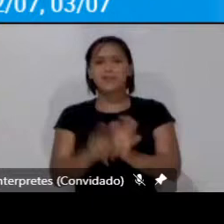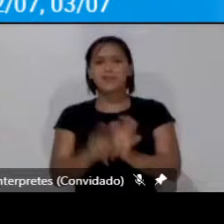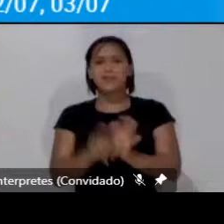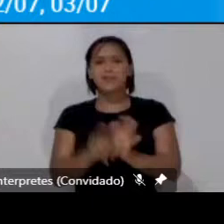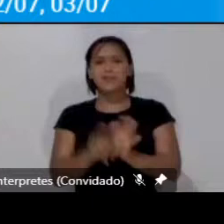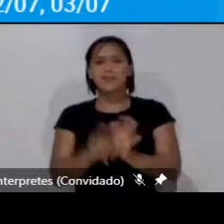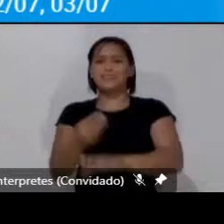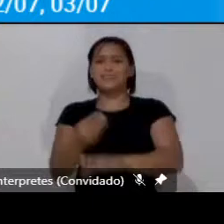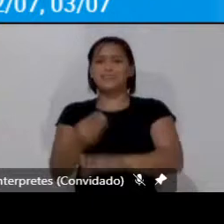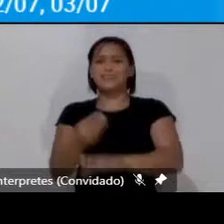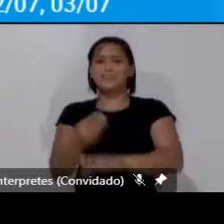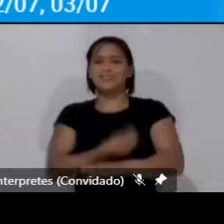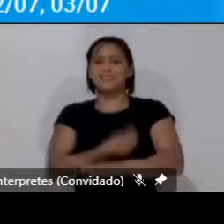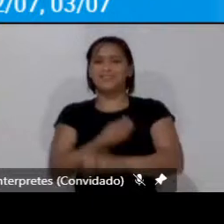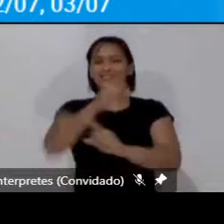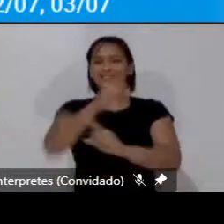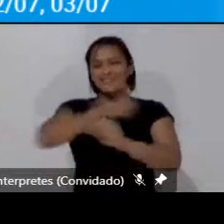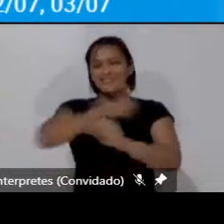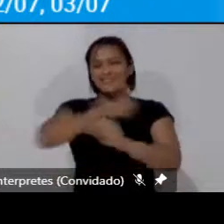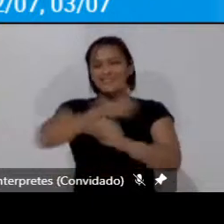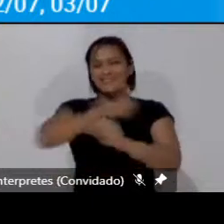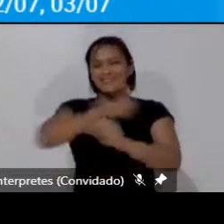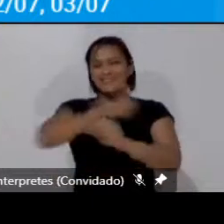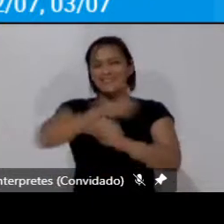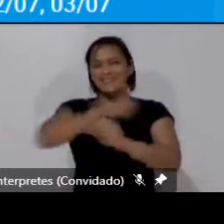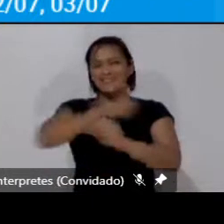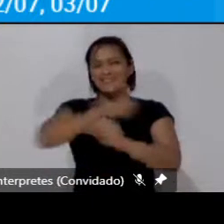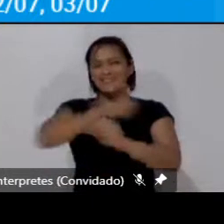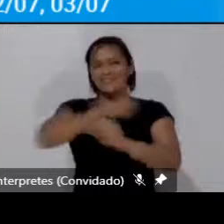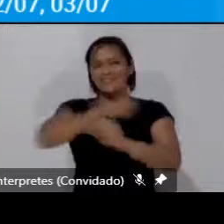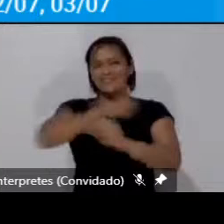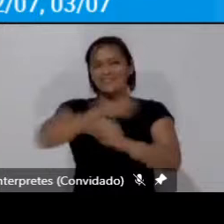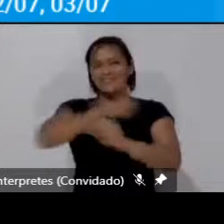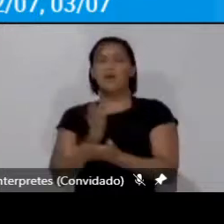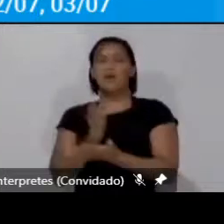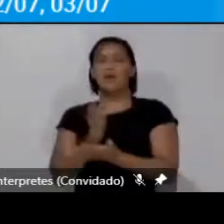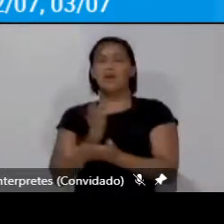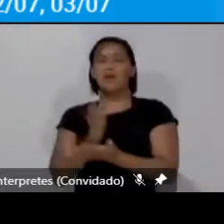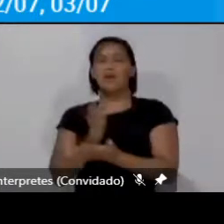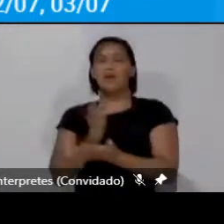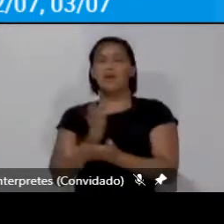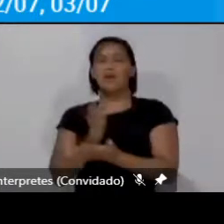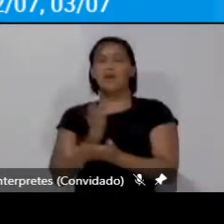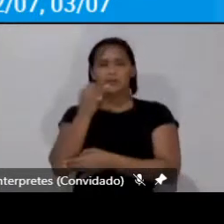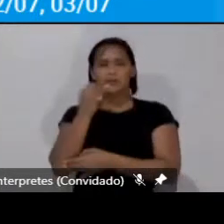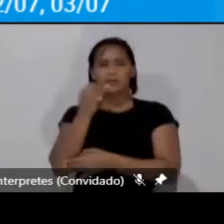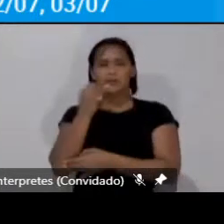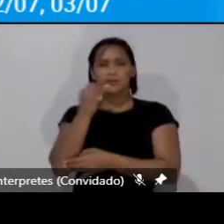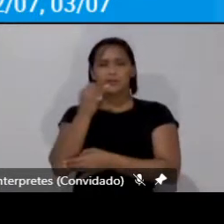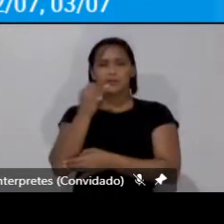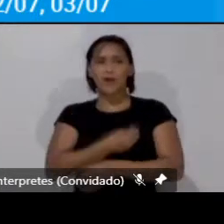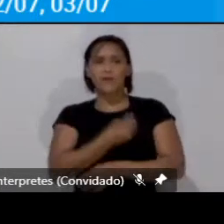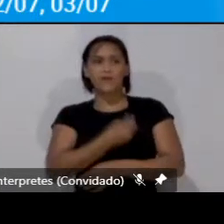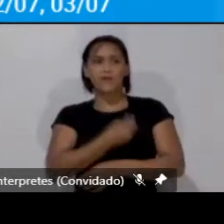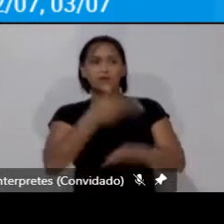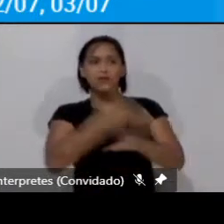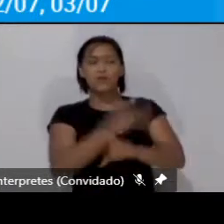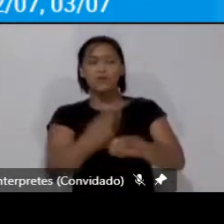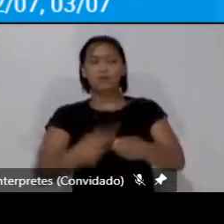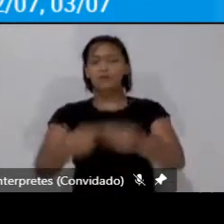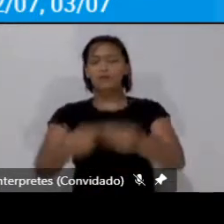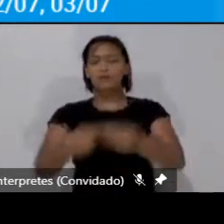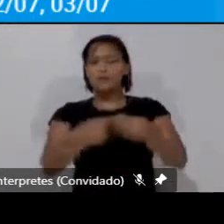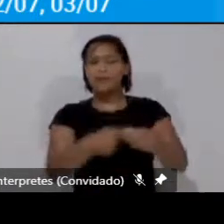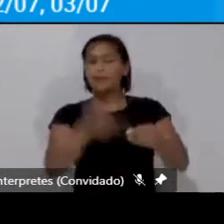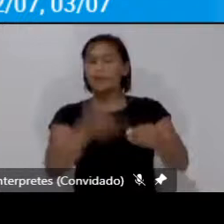nossa vida social esse é quase que a nossa experiência de viver no meio urbano é